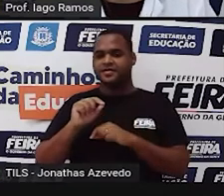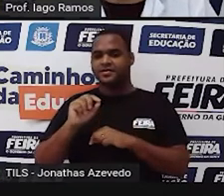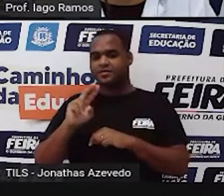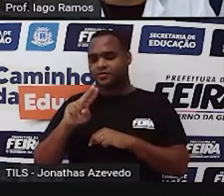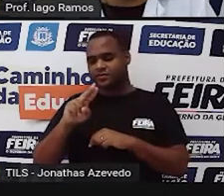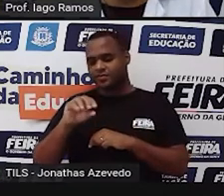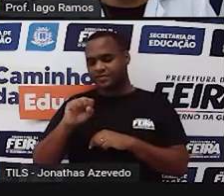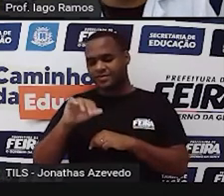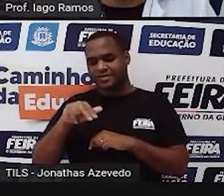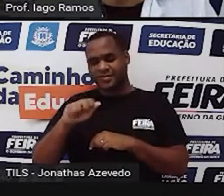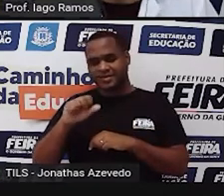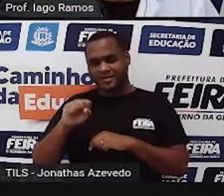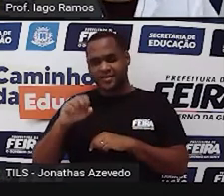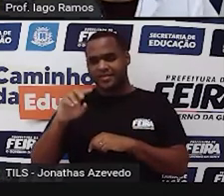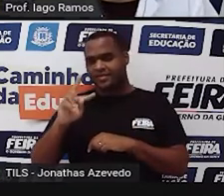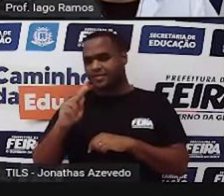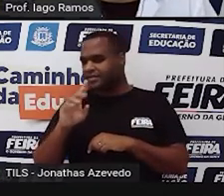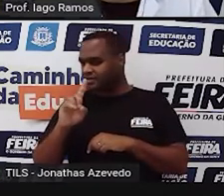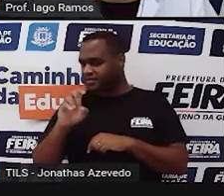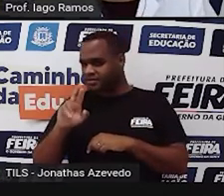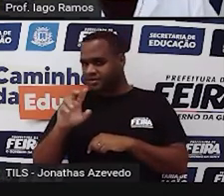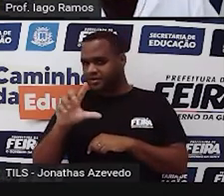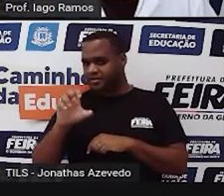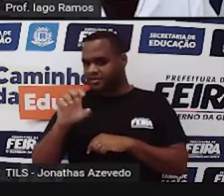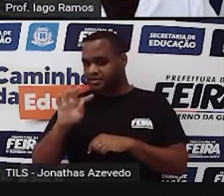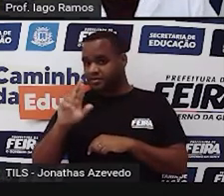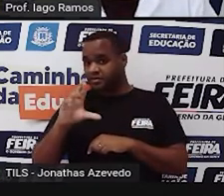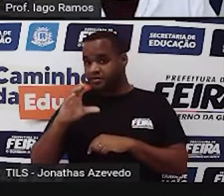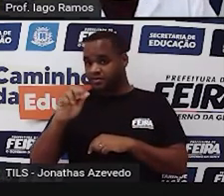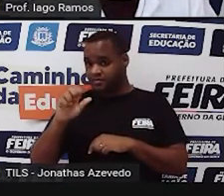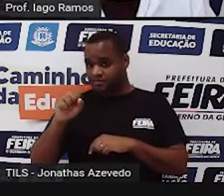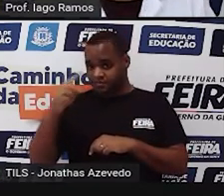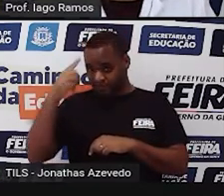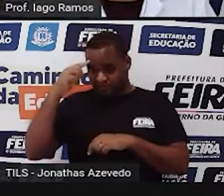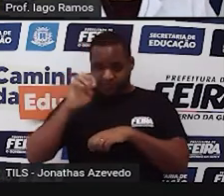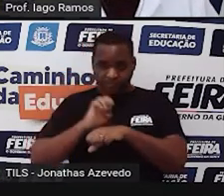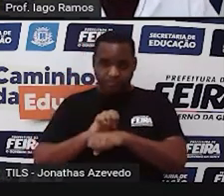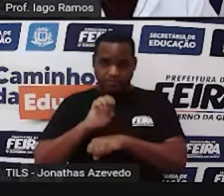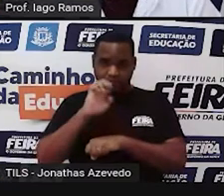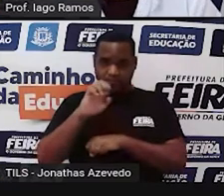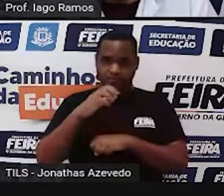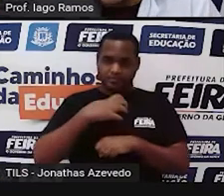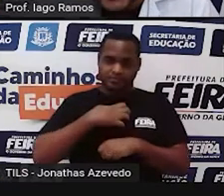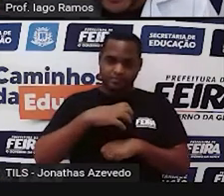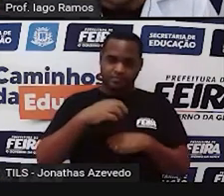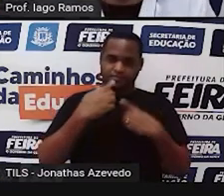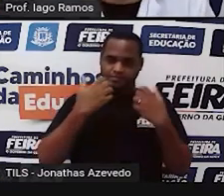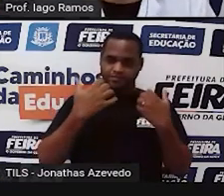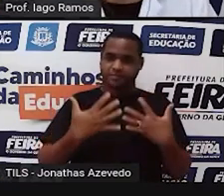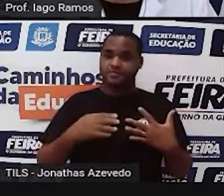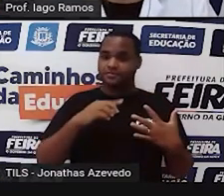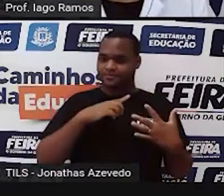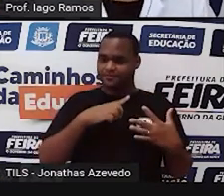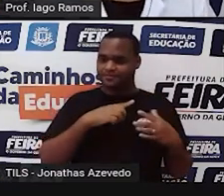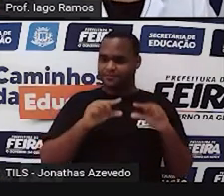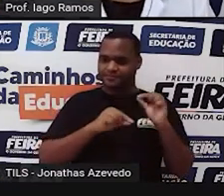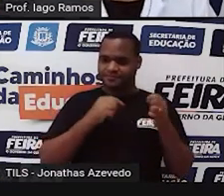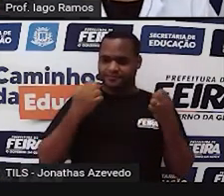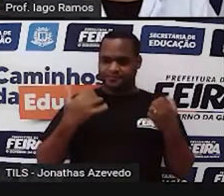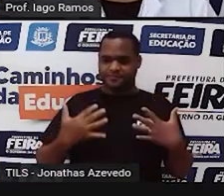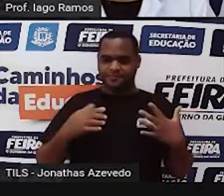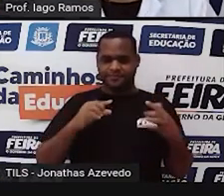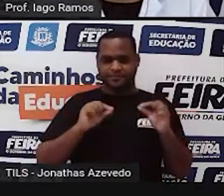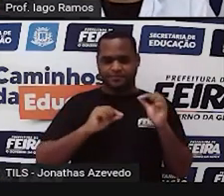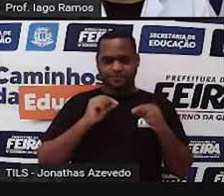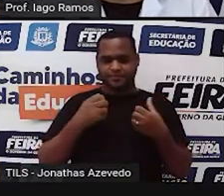hidrelétricas. E é claro que aqui no estado da Bahia existem usinas hidrelétricas.